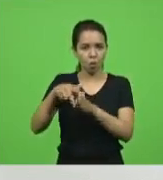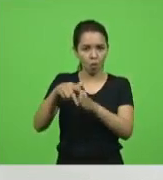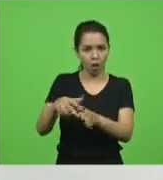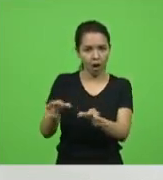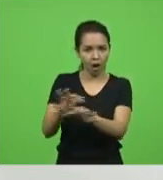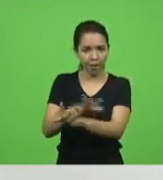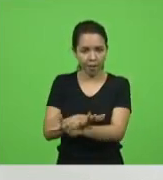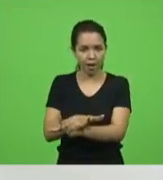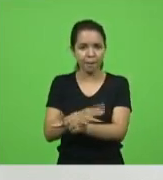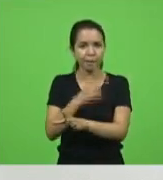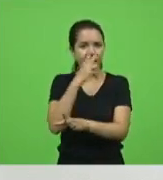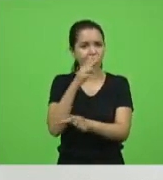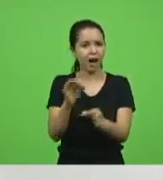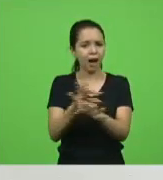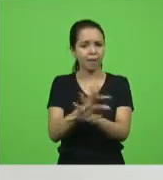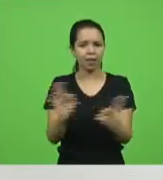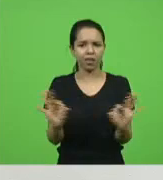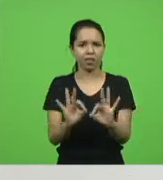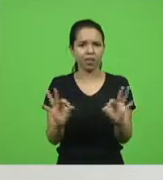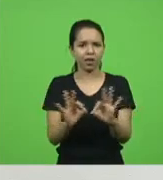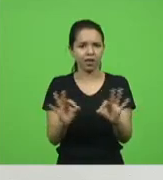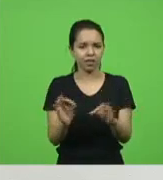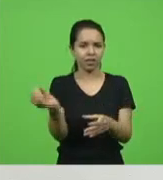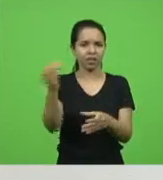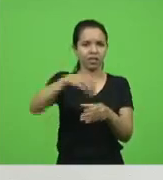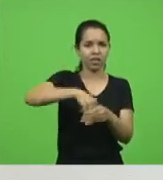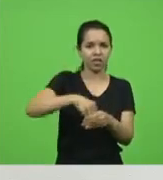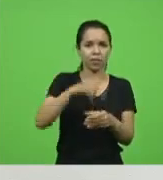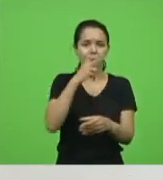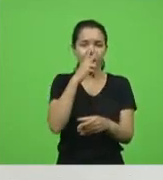acabava nunca, parecia que a gente estava preso naquele desenho, Caverna do Dragão.